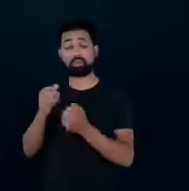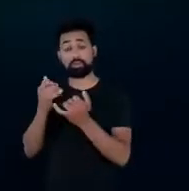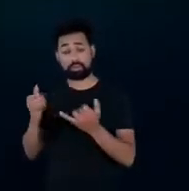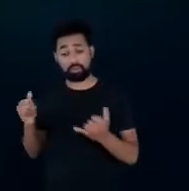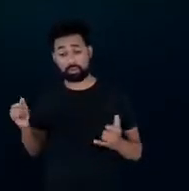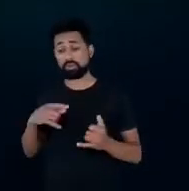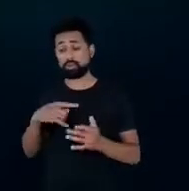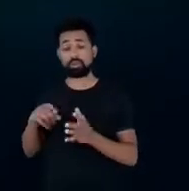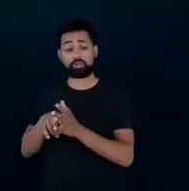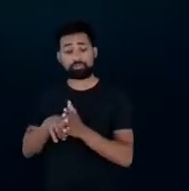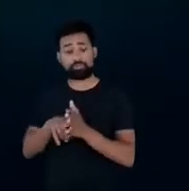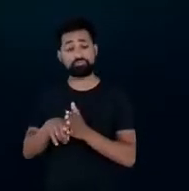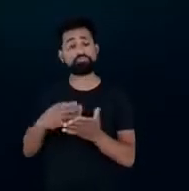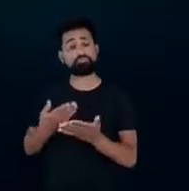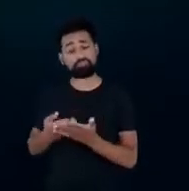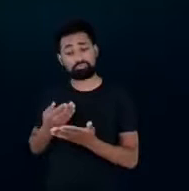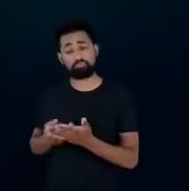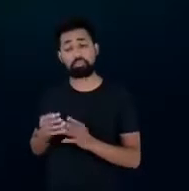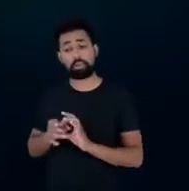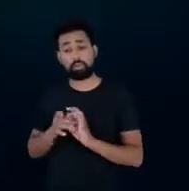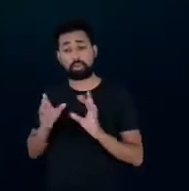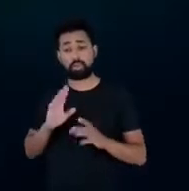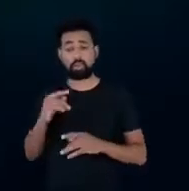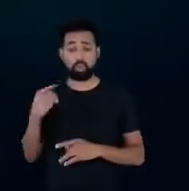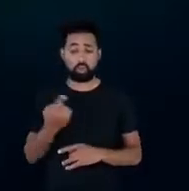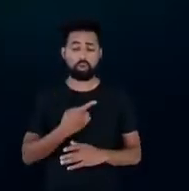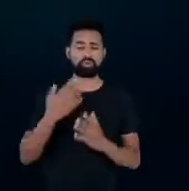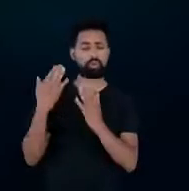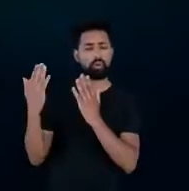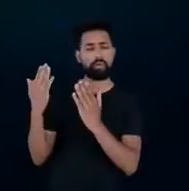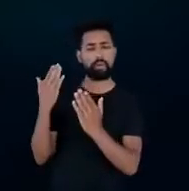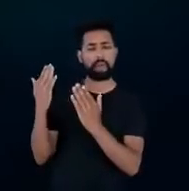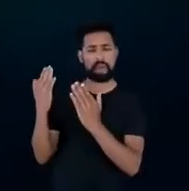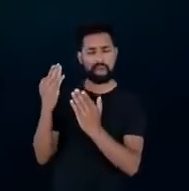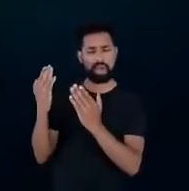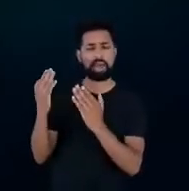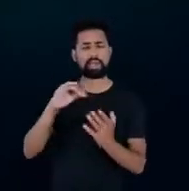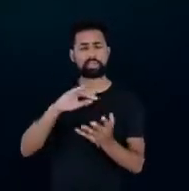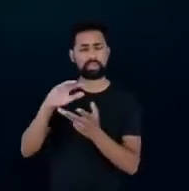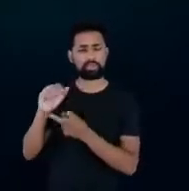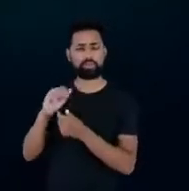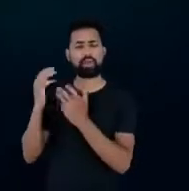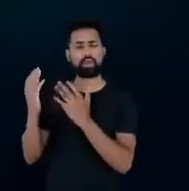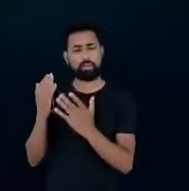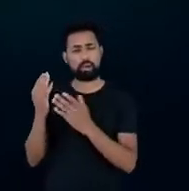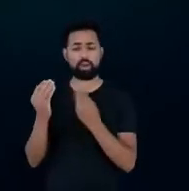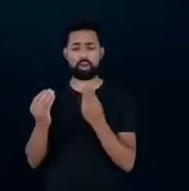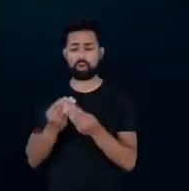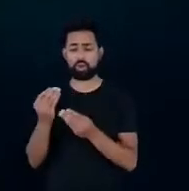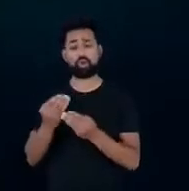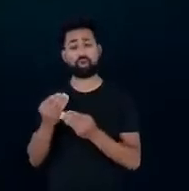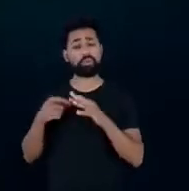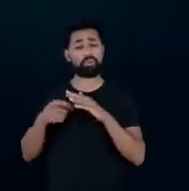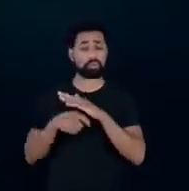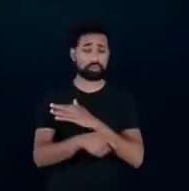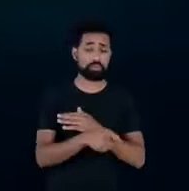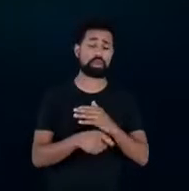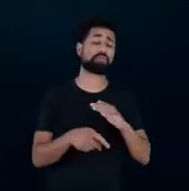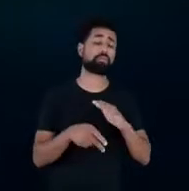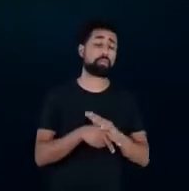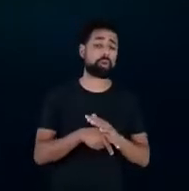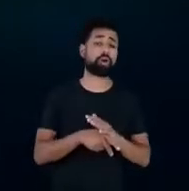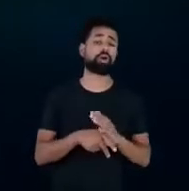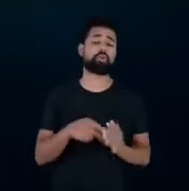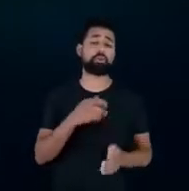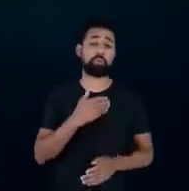delas então permite a gente fazer uma comparabilidade internacional dos investimentos públicos e publicamente orientados do Brasil nas